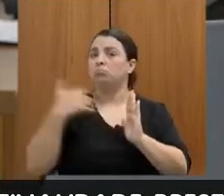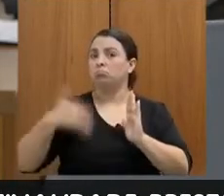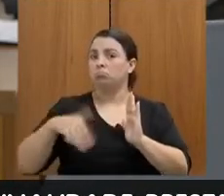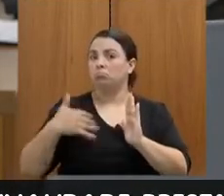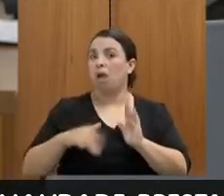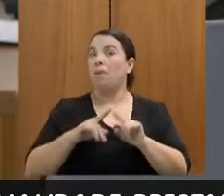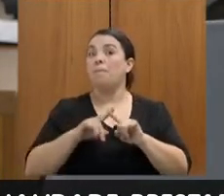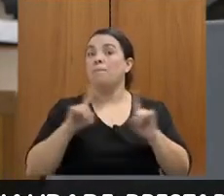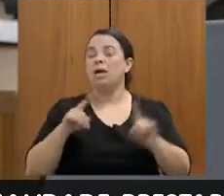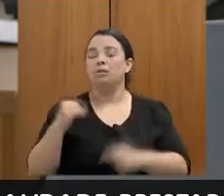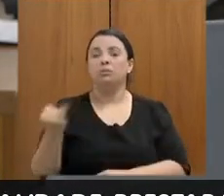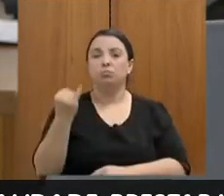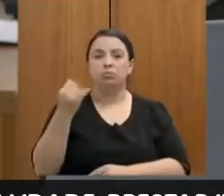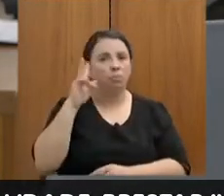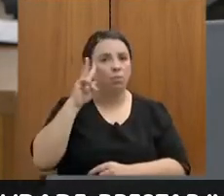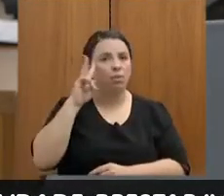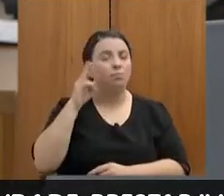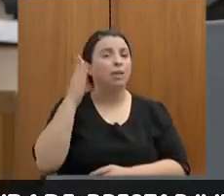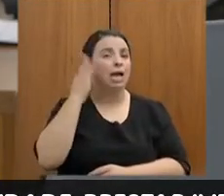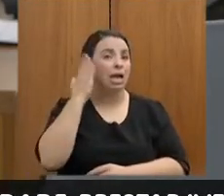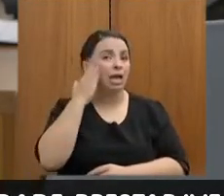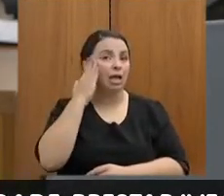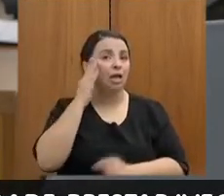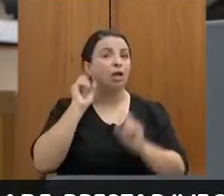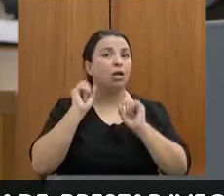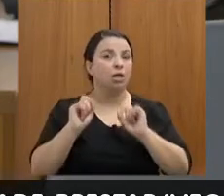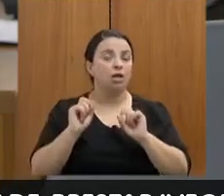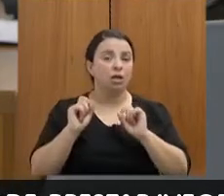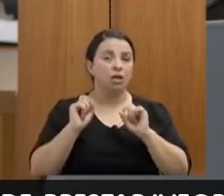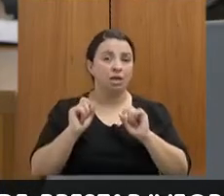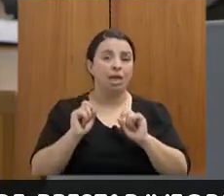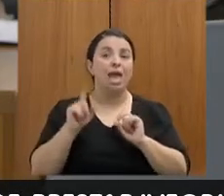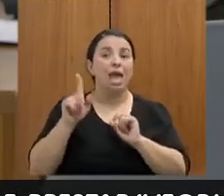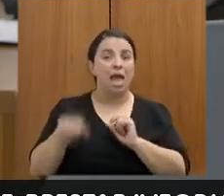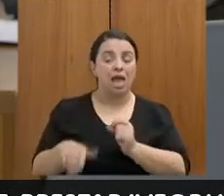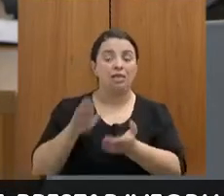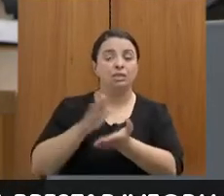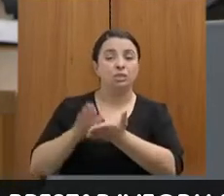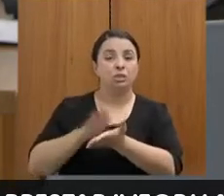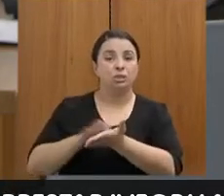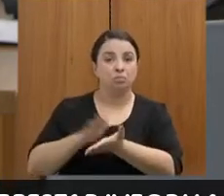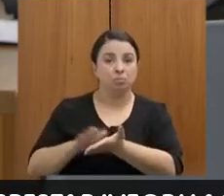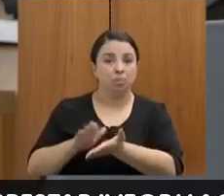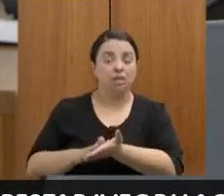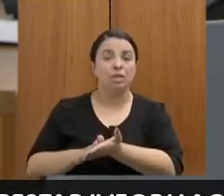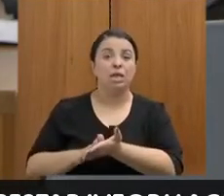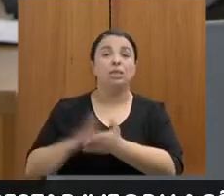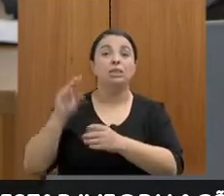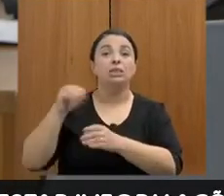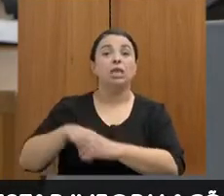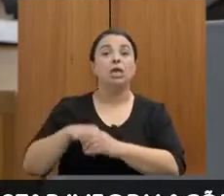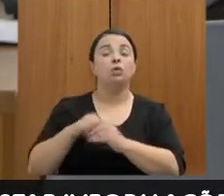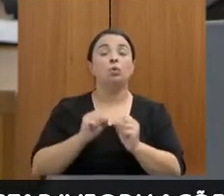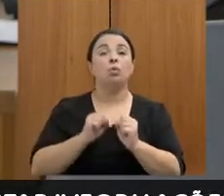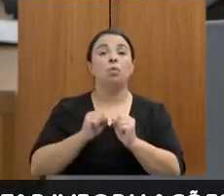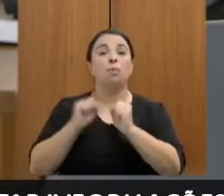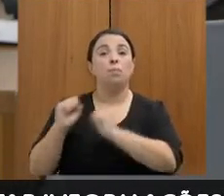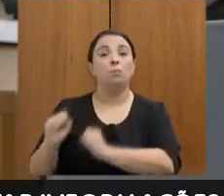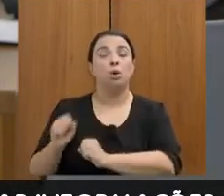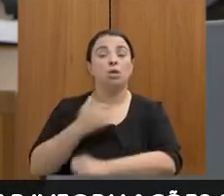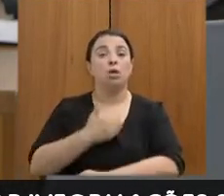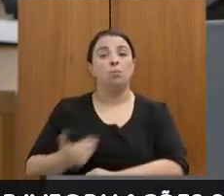mas é importante a gente lembrar que a natureza das despesas no poder público tende a ter um crescimento